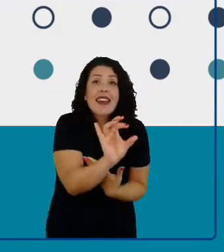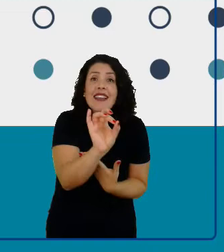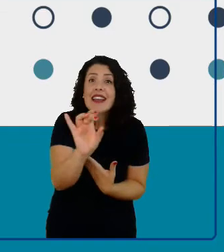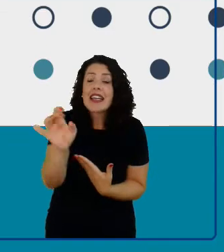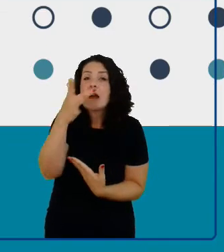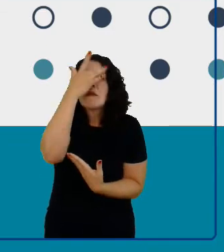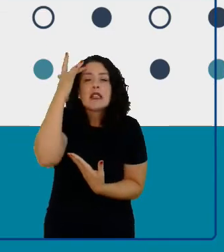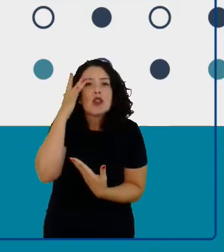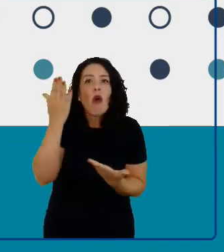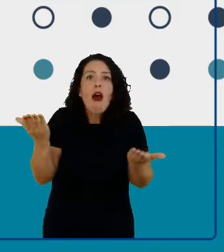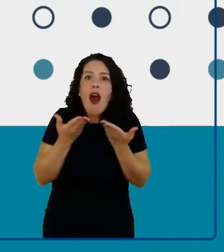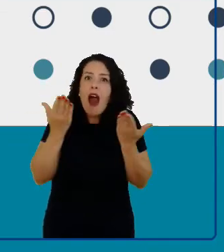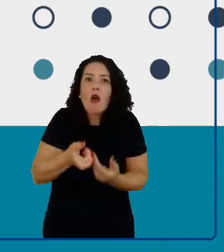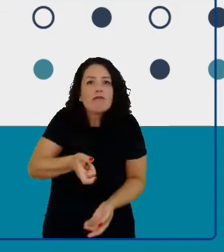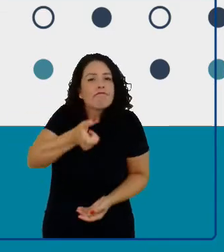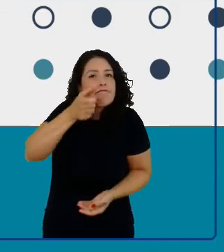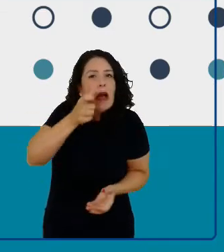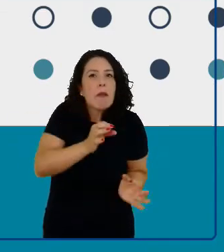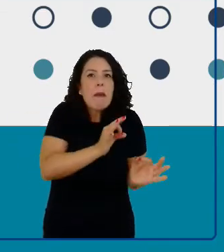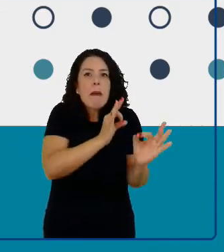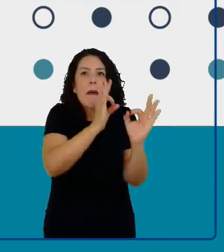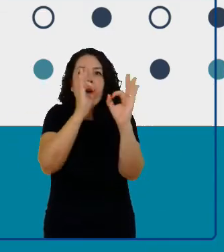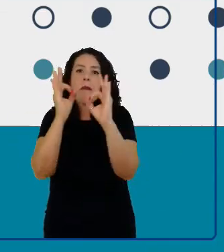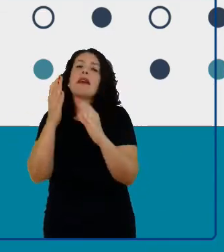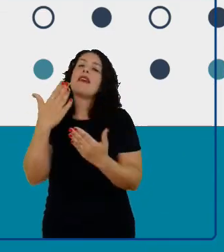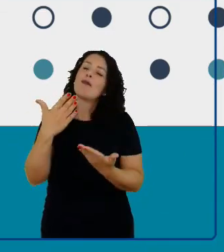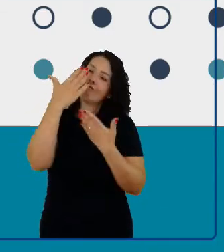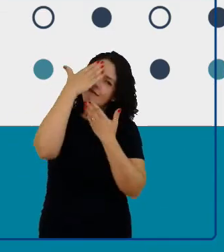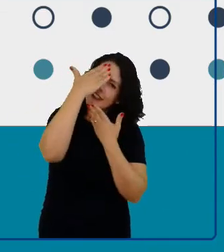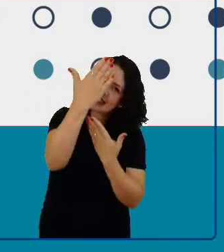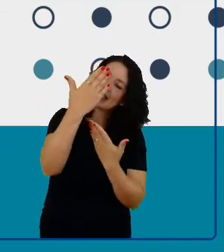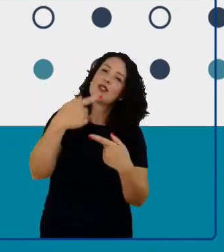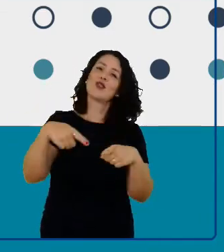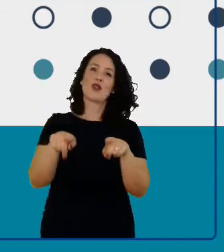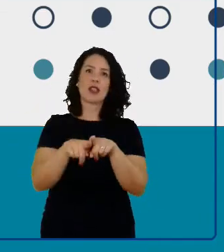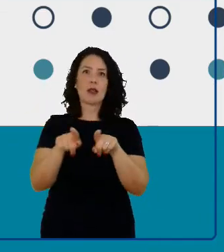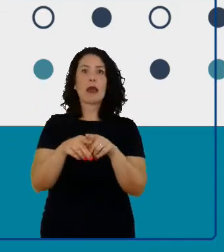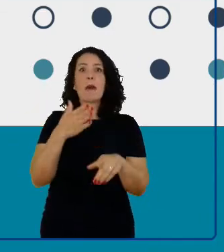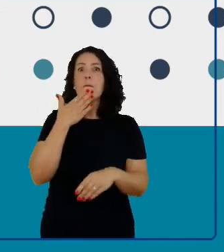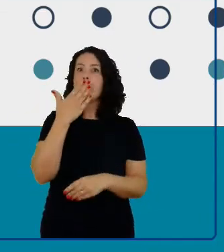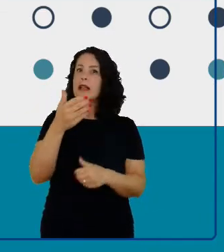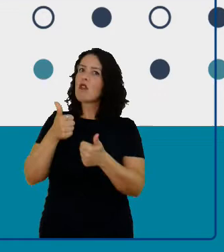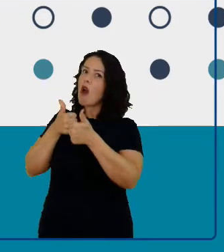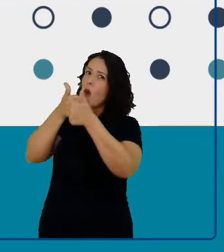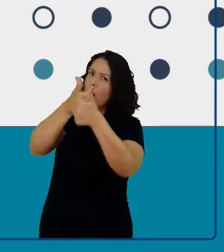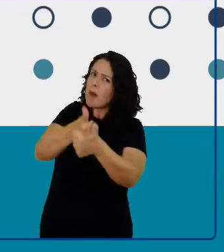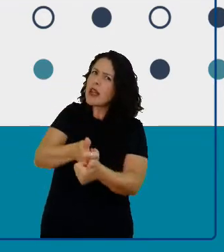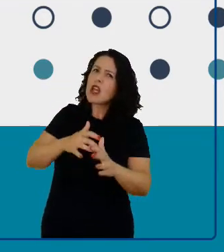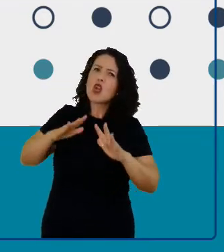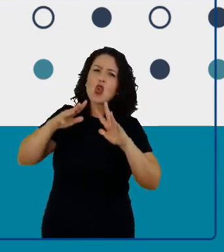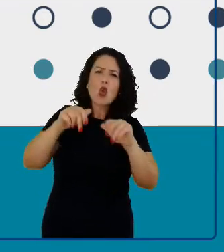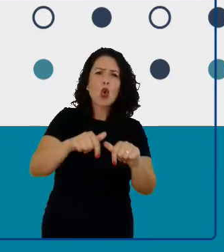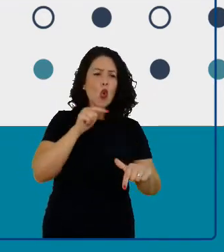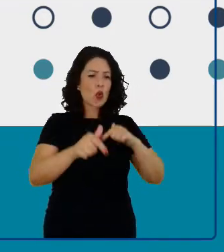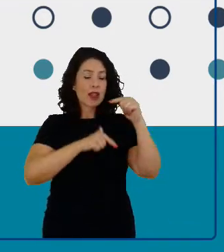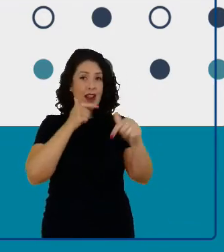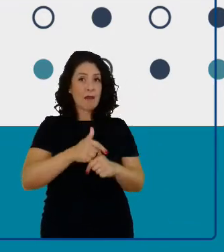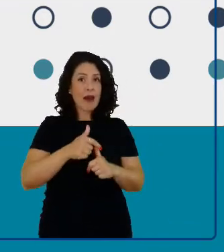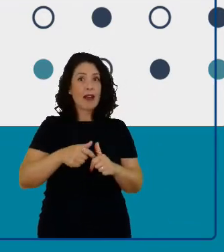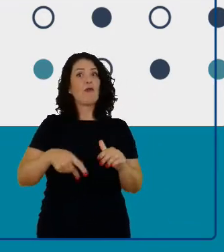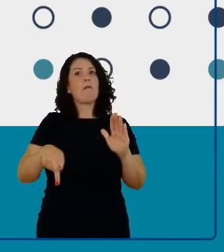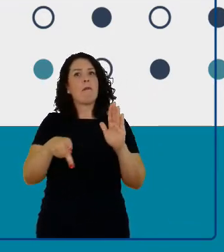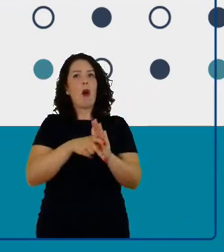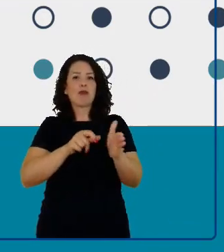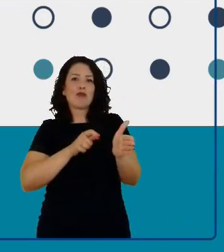assistindo nesse momento, que está nos acompanhando, que acompanha aí todo o trabalho do Brit Consul. Para